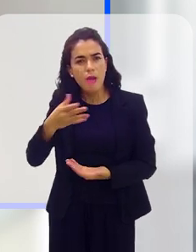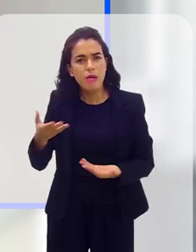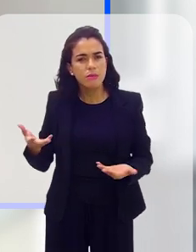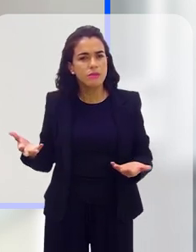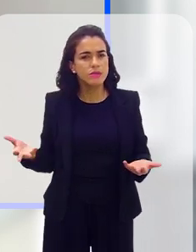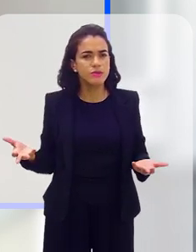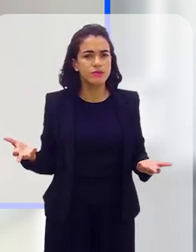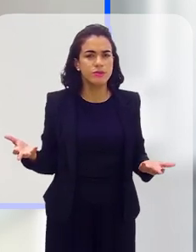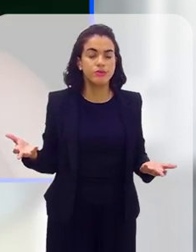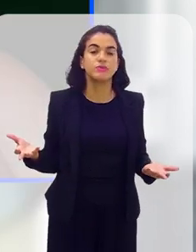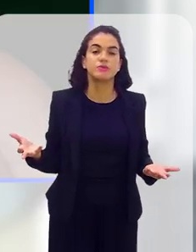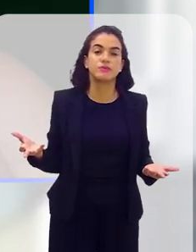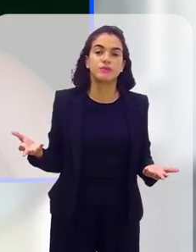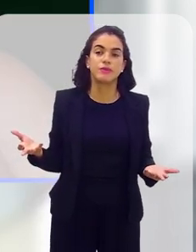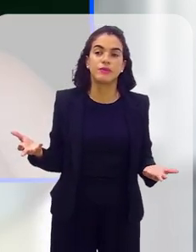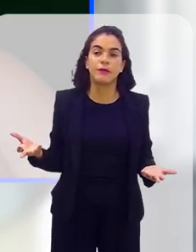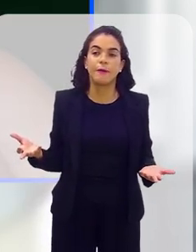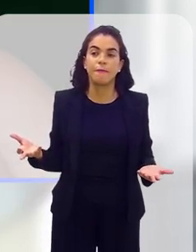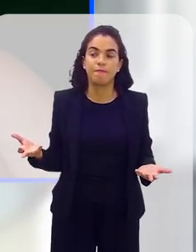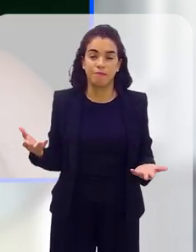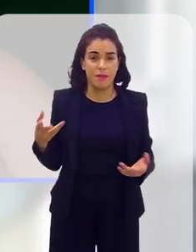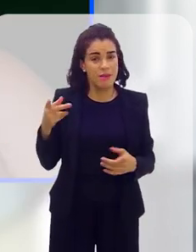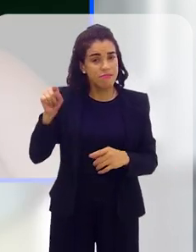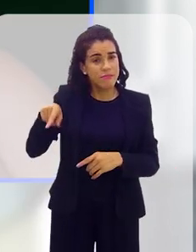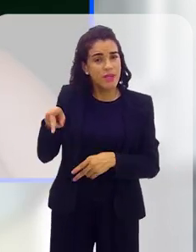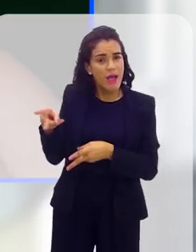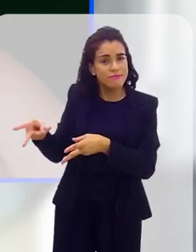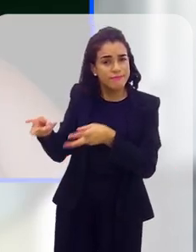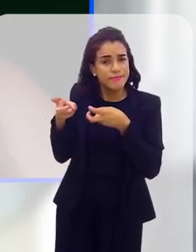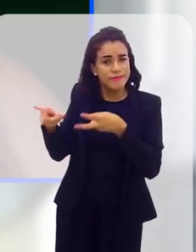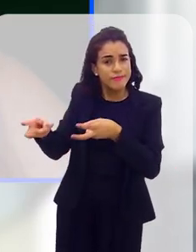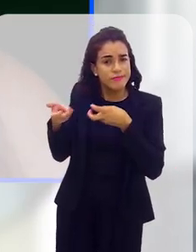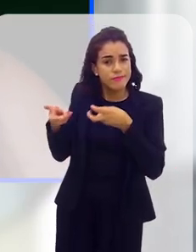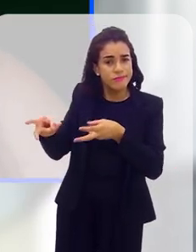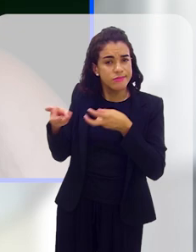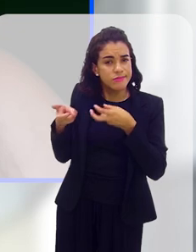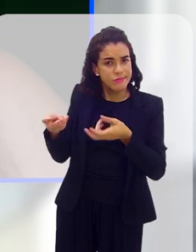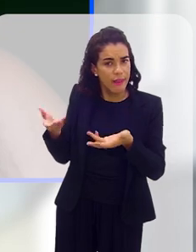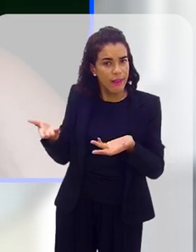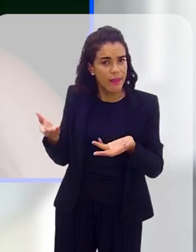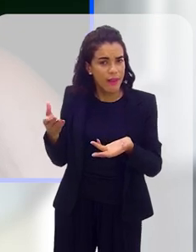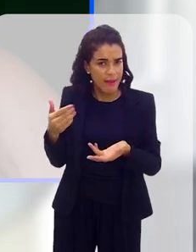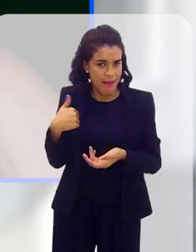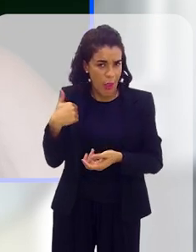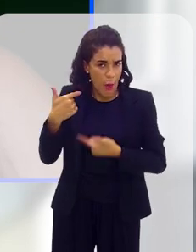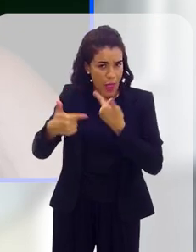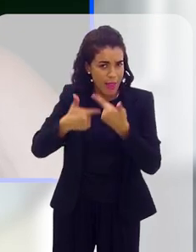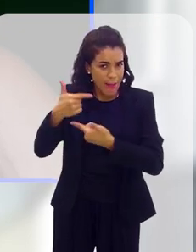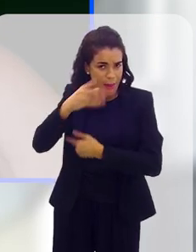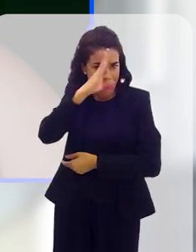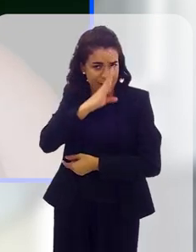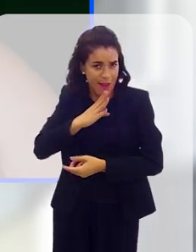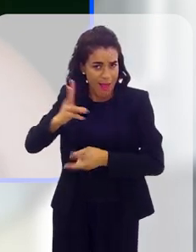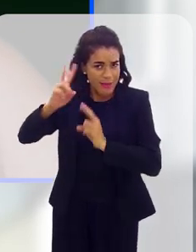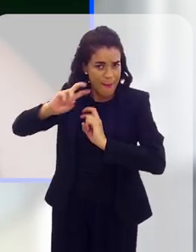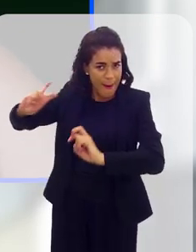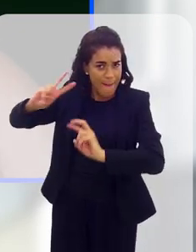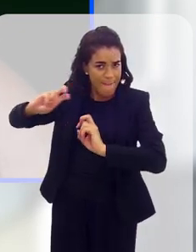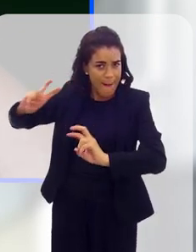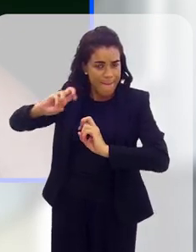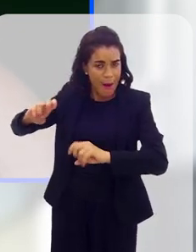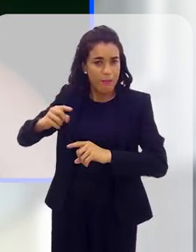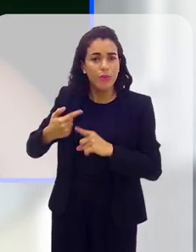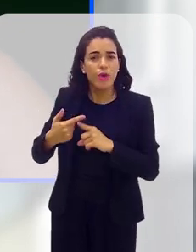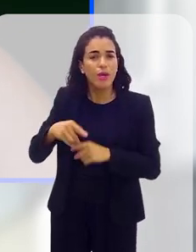um absurdo, entendeu, é a exploração, entendeu, eu ia trabalhar para